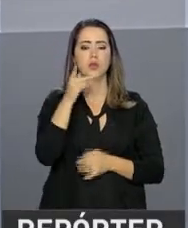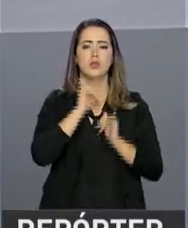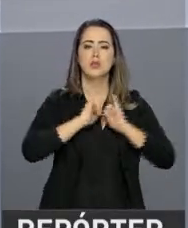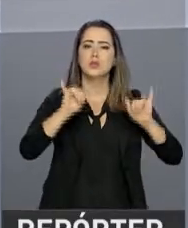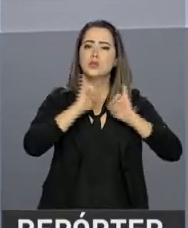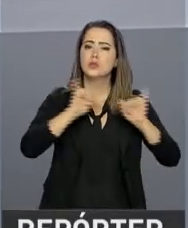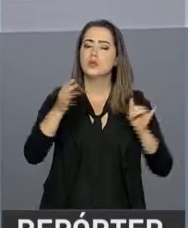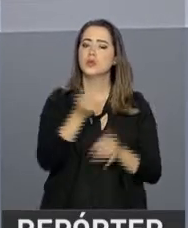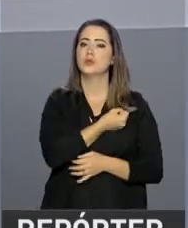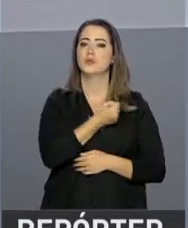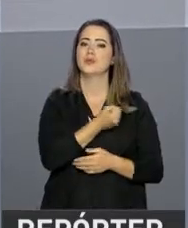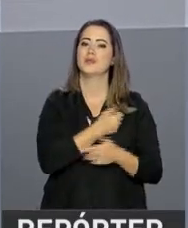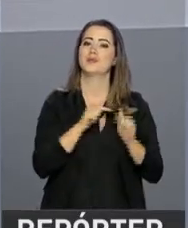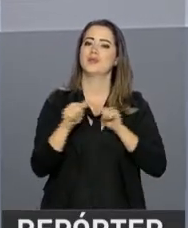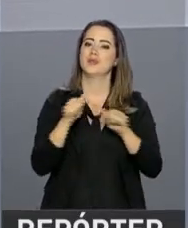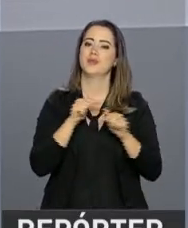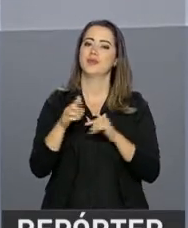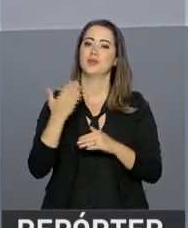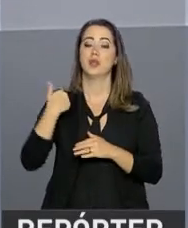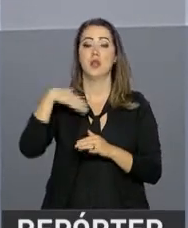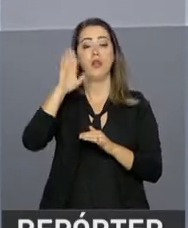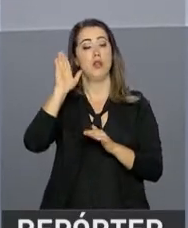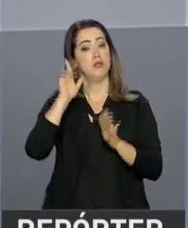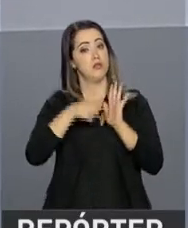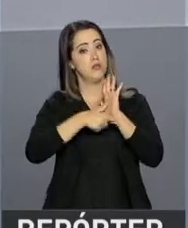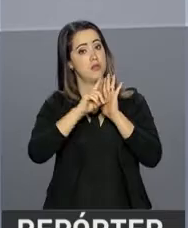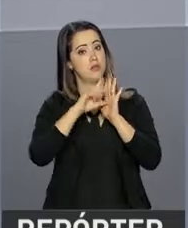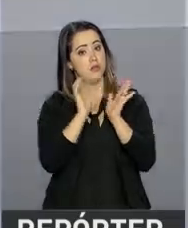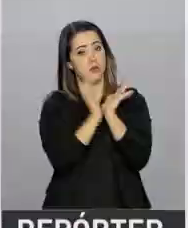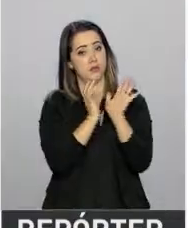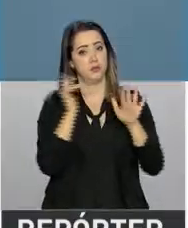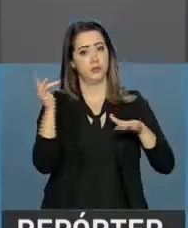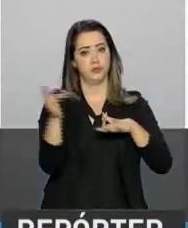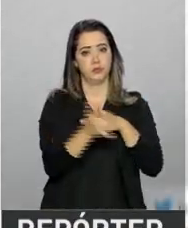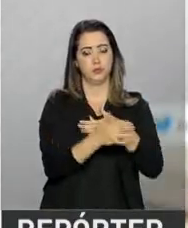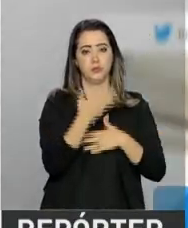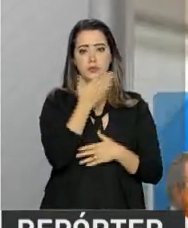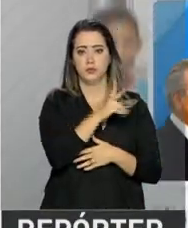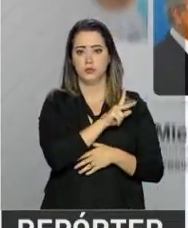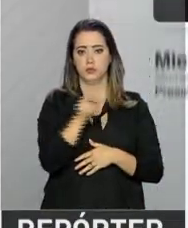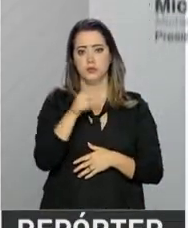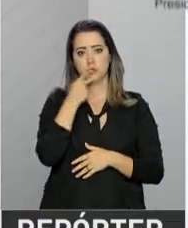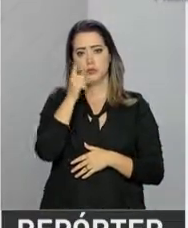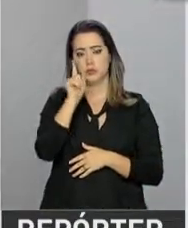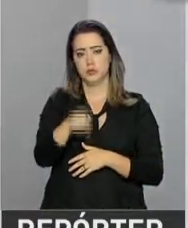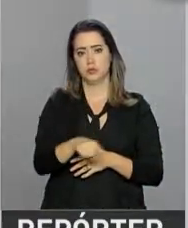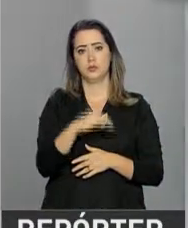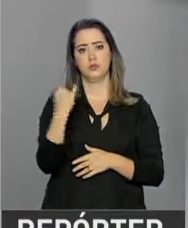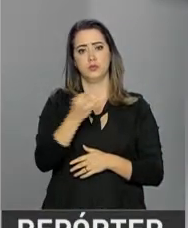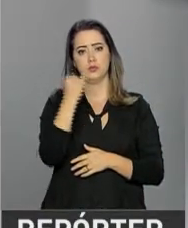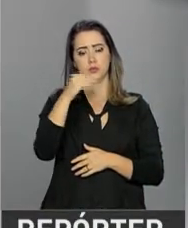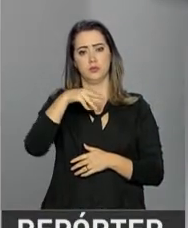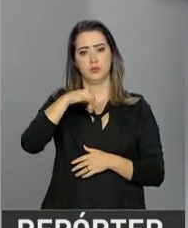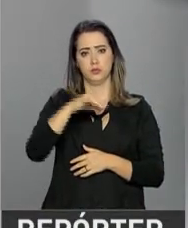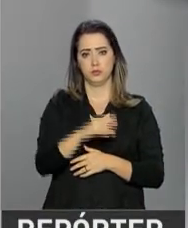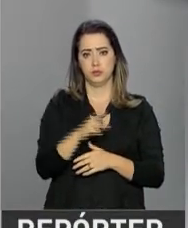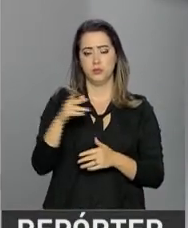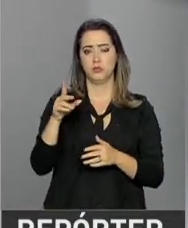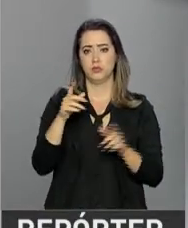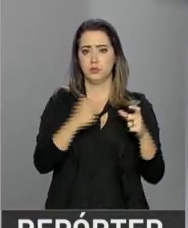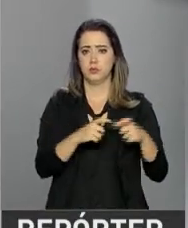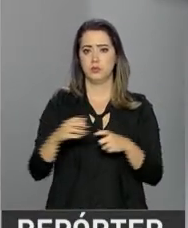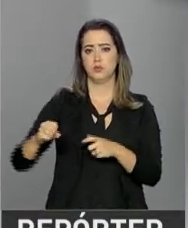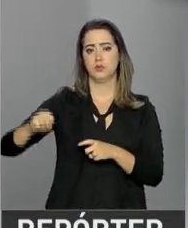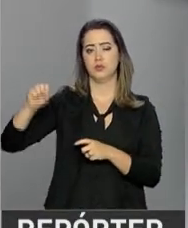anunciou os dados sobre o emprego mais cedo em uma rede social. O presidente disse que os destaques do mês de maio foram as